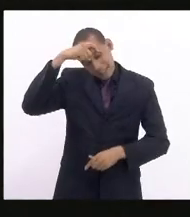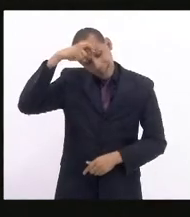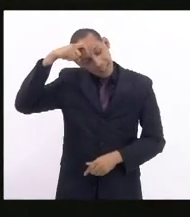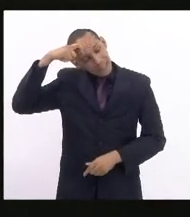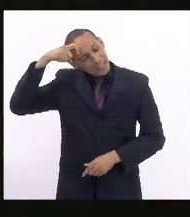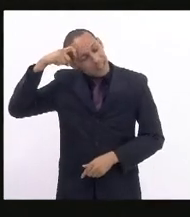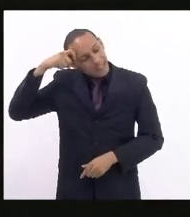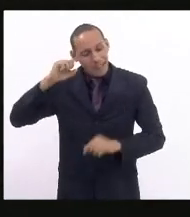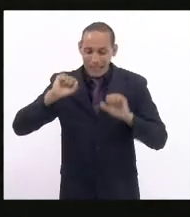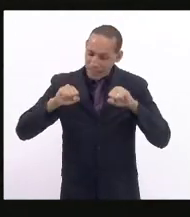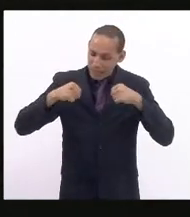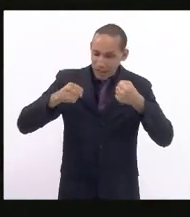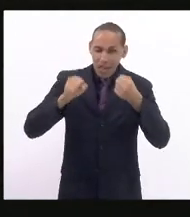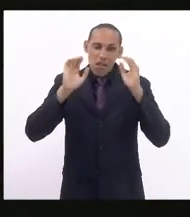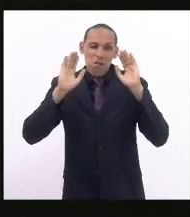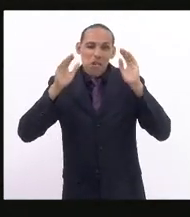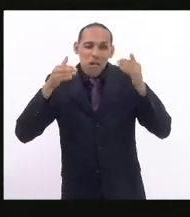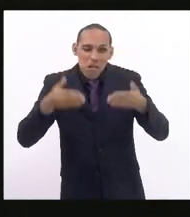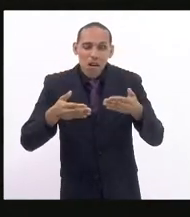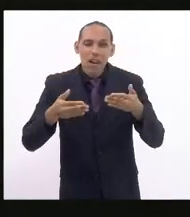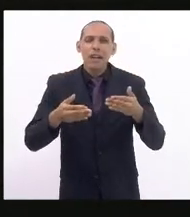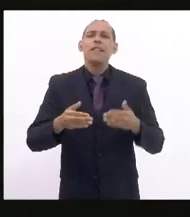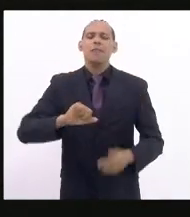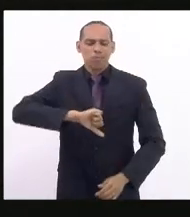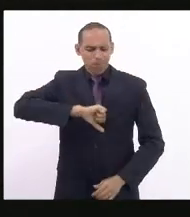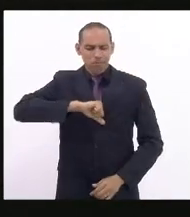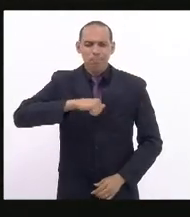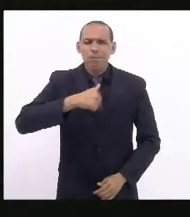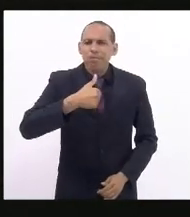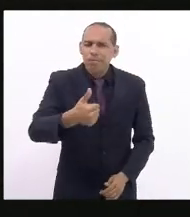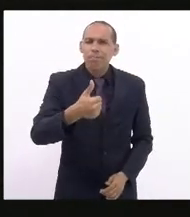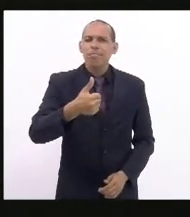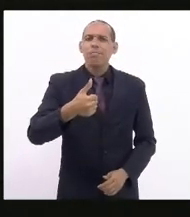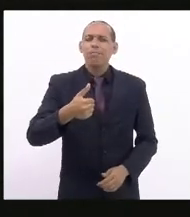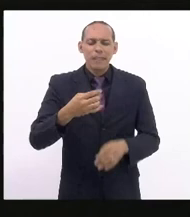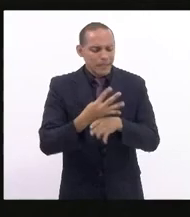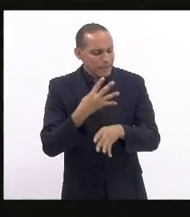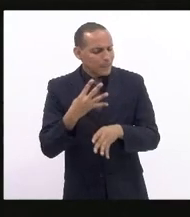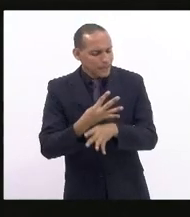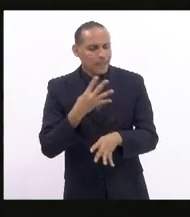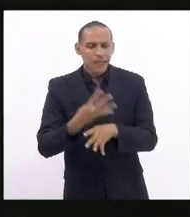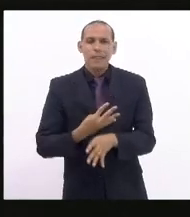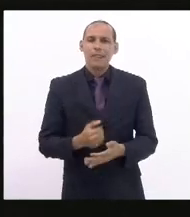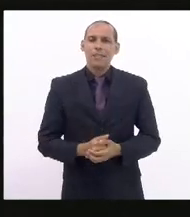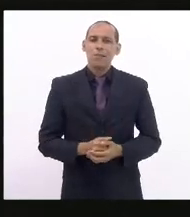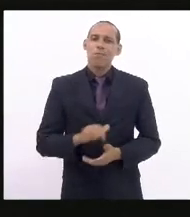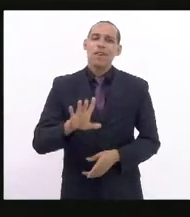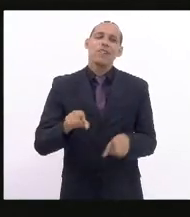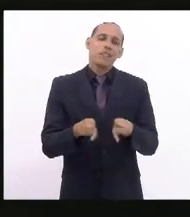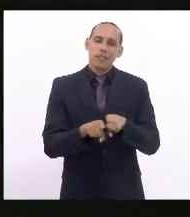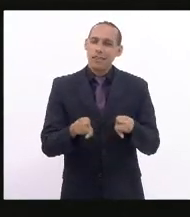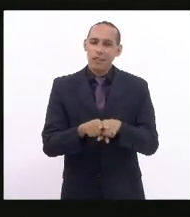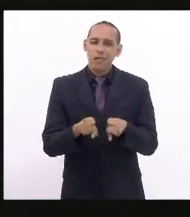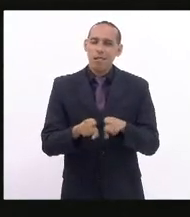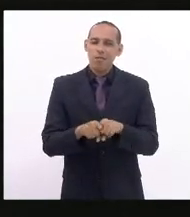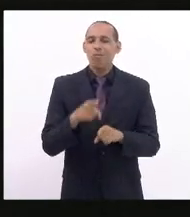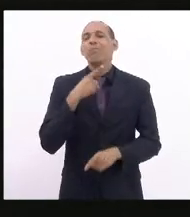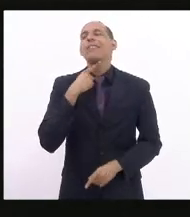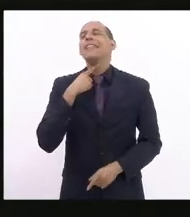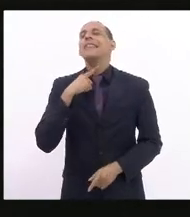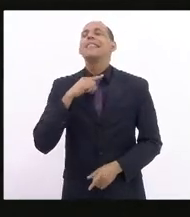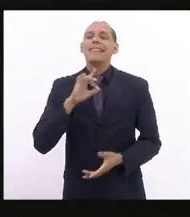muita dedicação, muita resiliência, muita resistência, mas também muita vontade